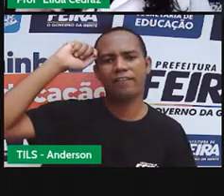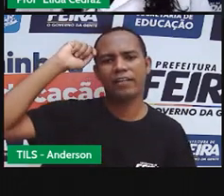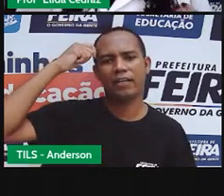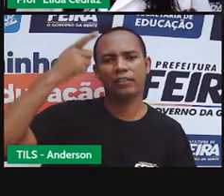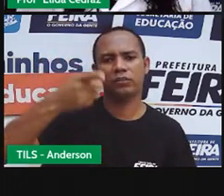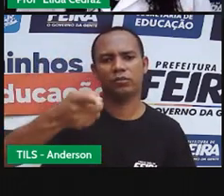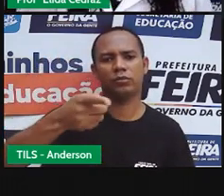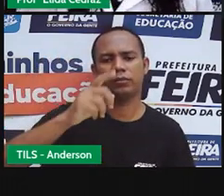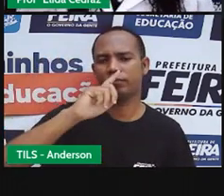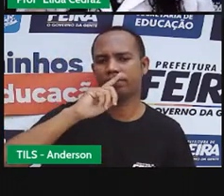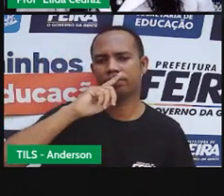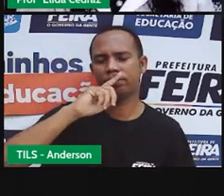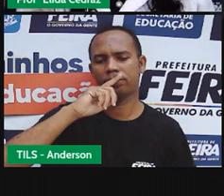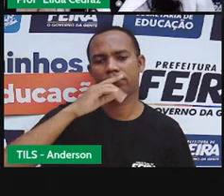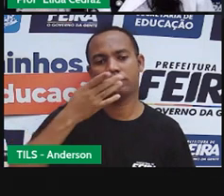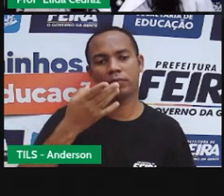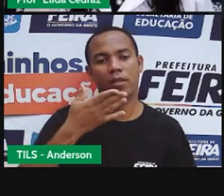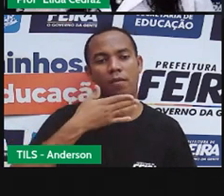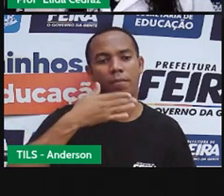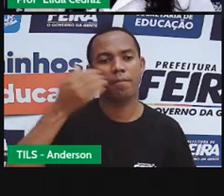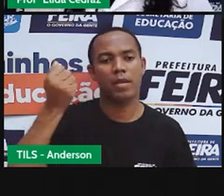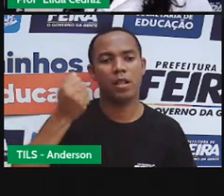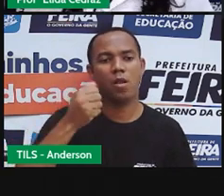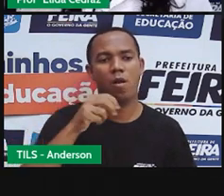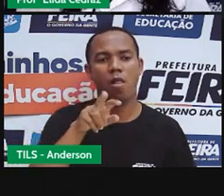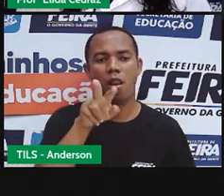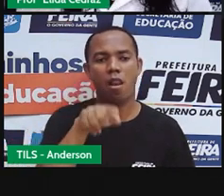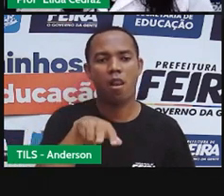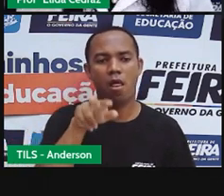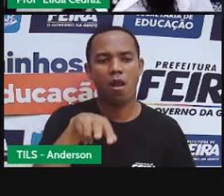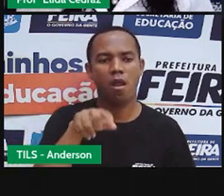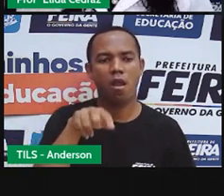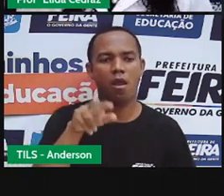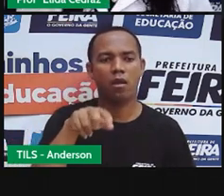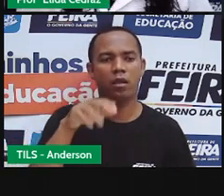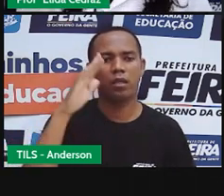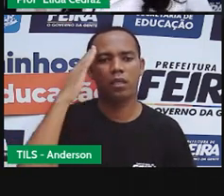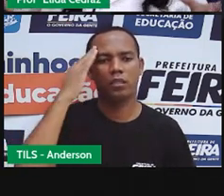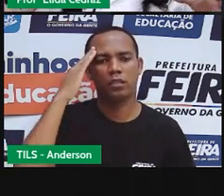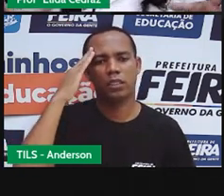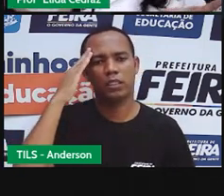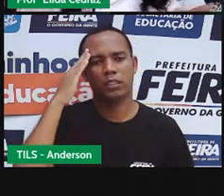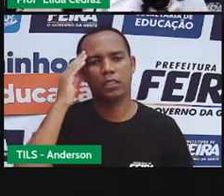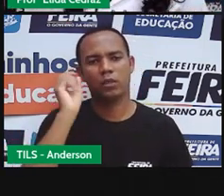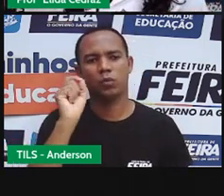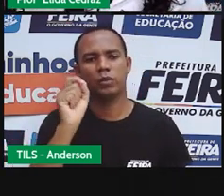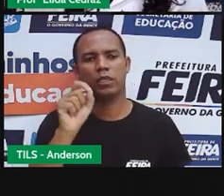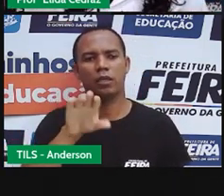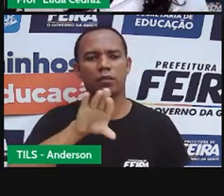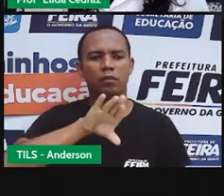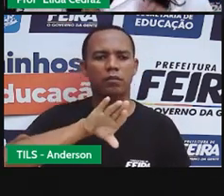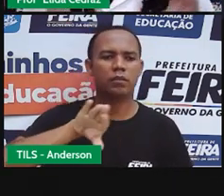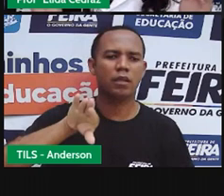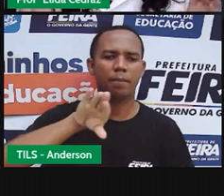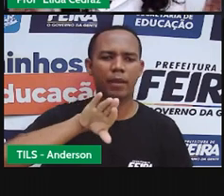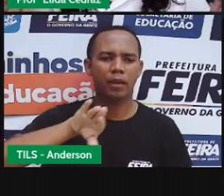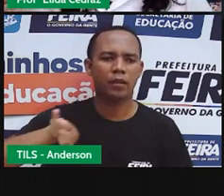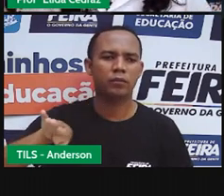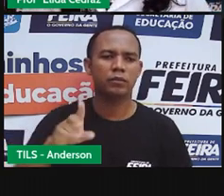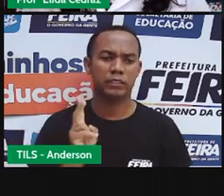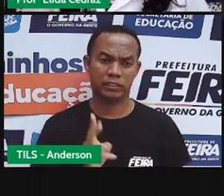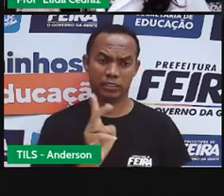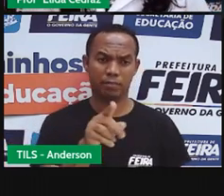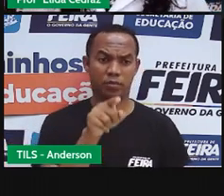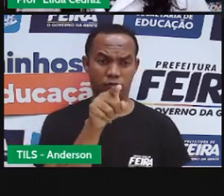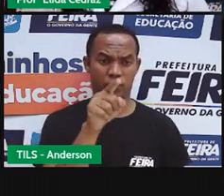Qual o jeito que é melhor da gente ler e entender? O que está todo junto ou o que